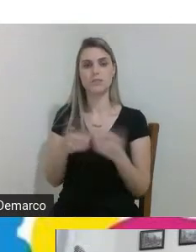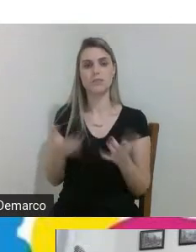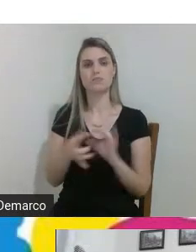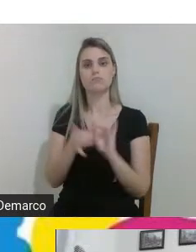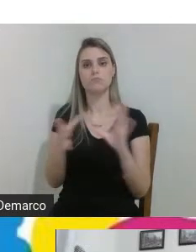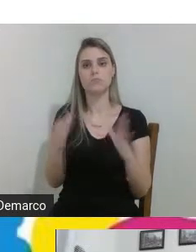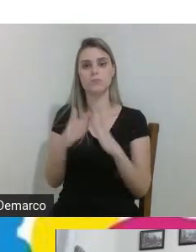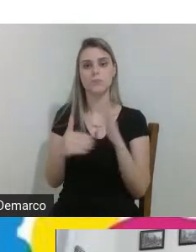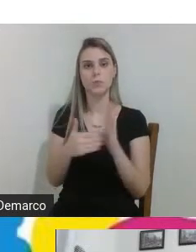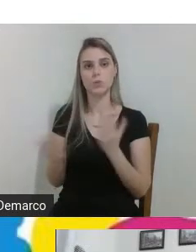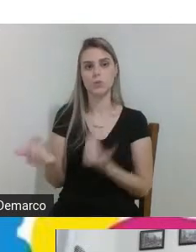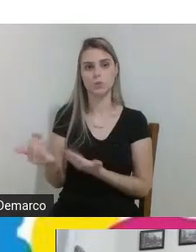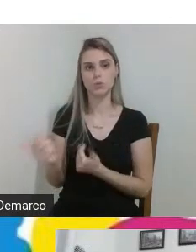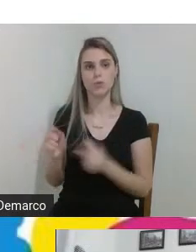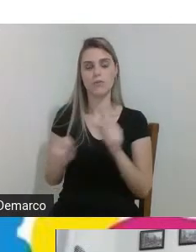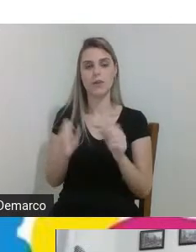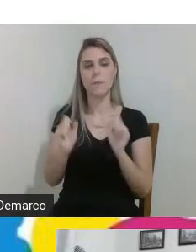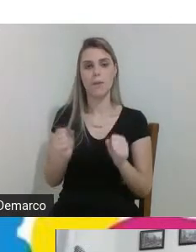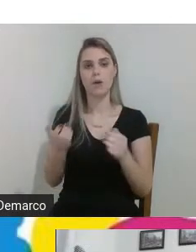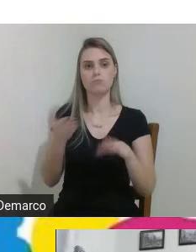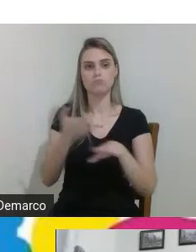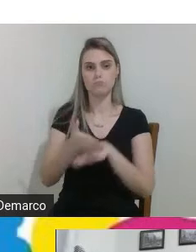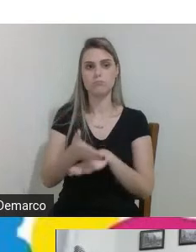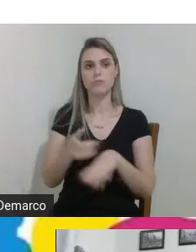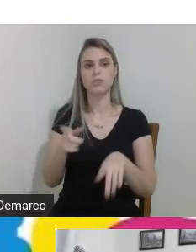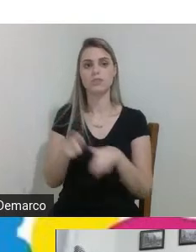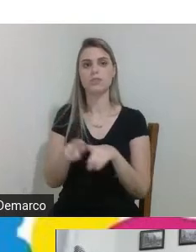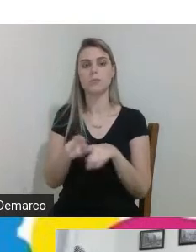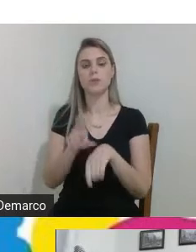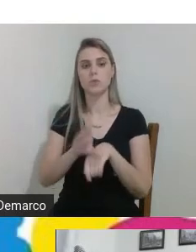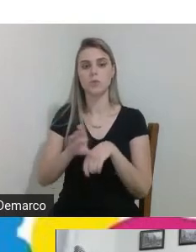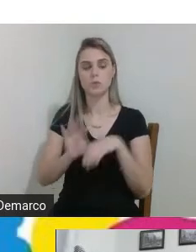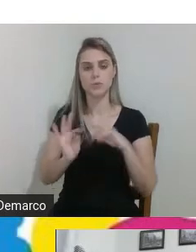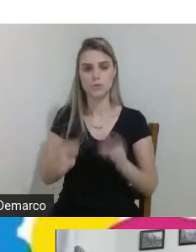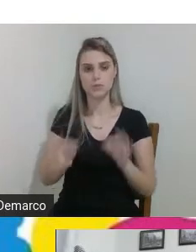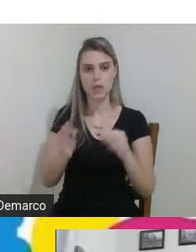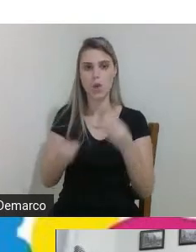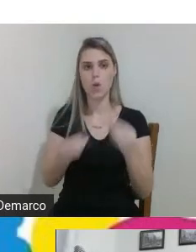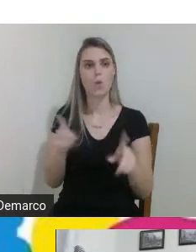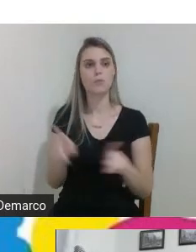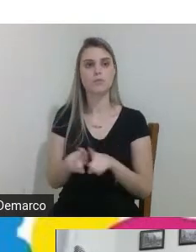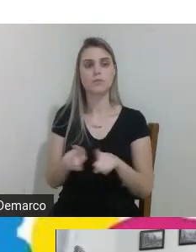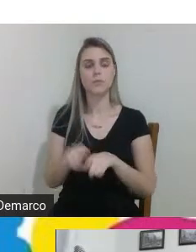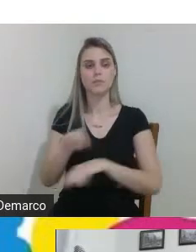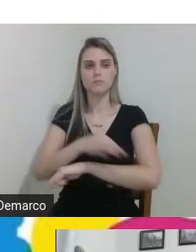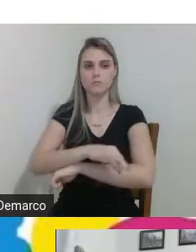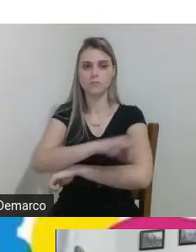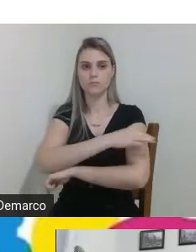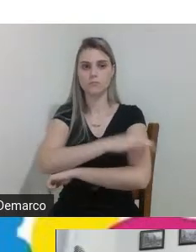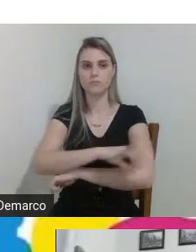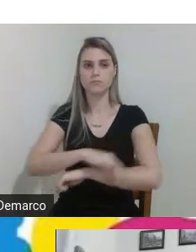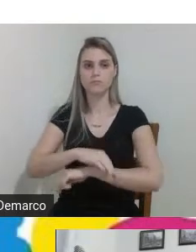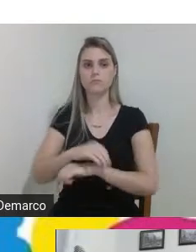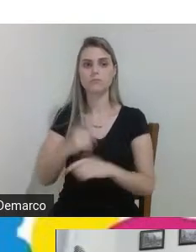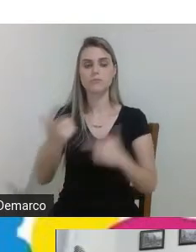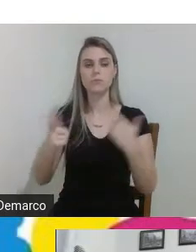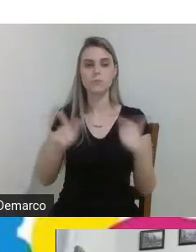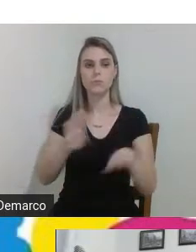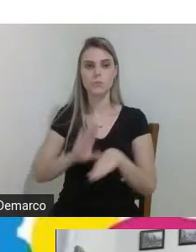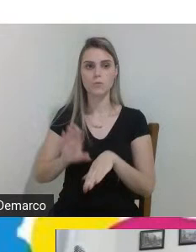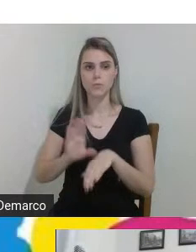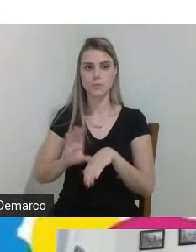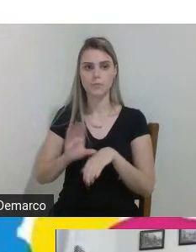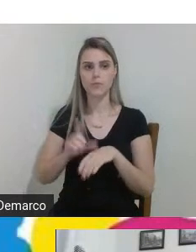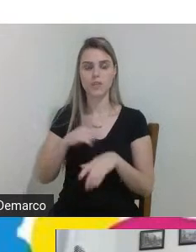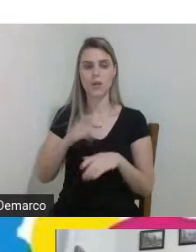a todos os jovens que queiram ingressar tanto nos nossos cursos técnicos como também na engenharia nos demais cursos temos o curso